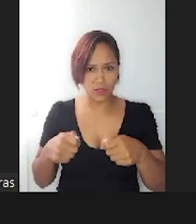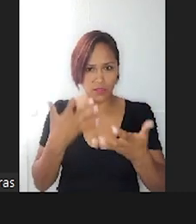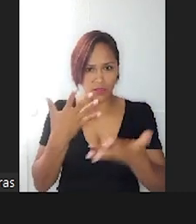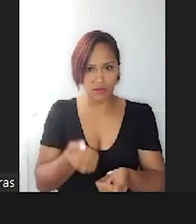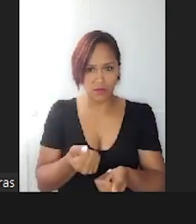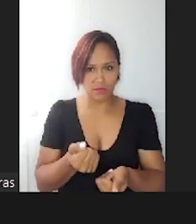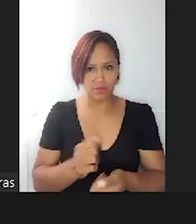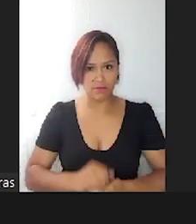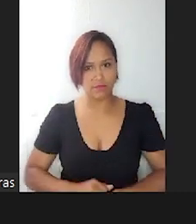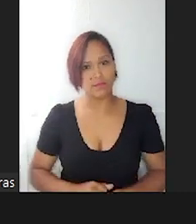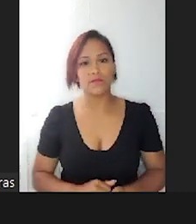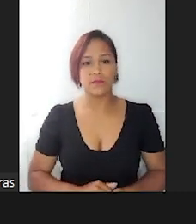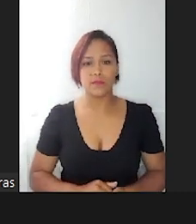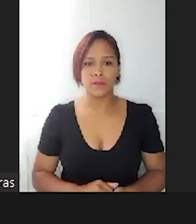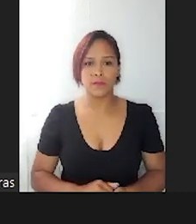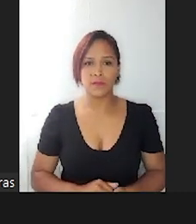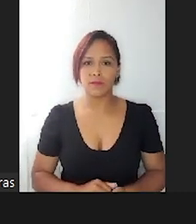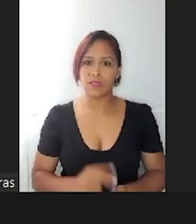Nem sempre é fácil.